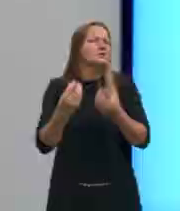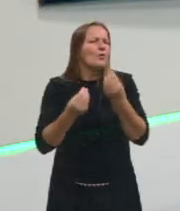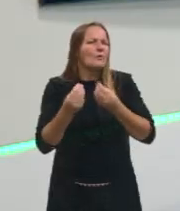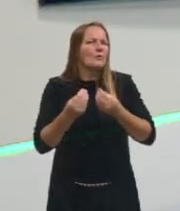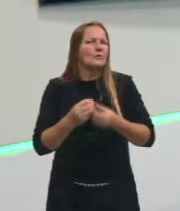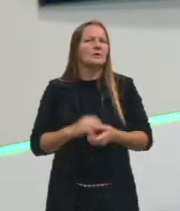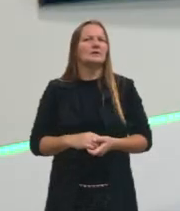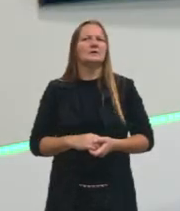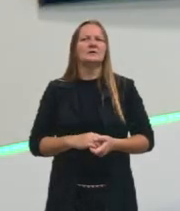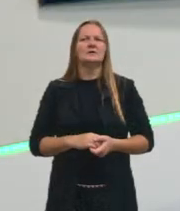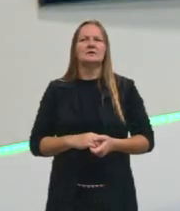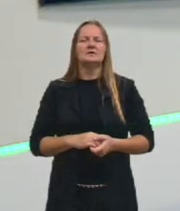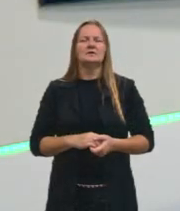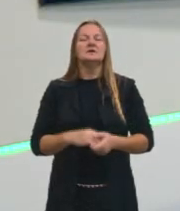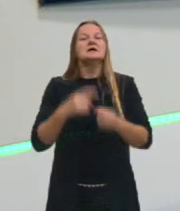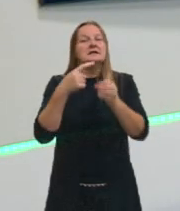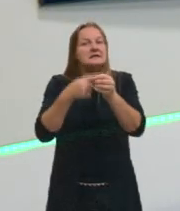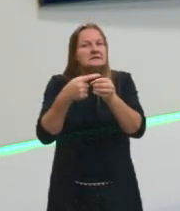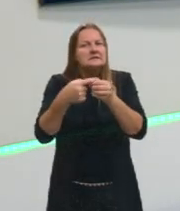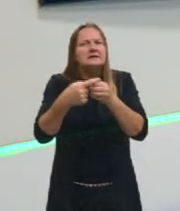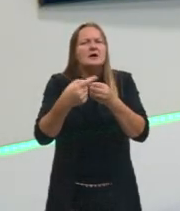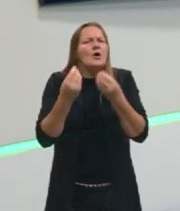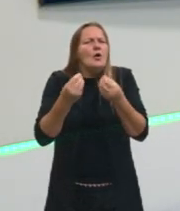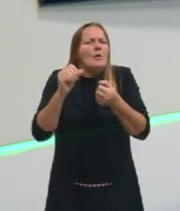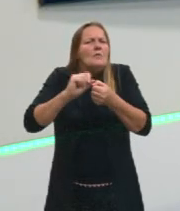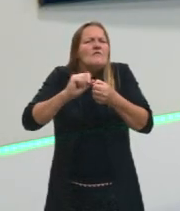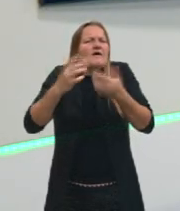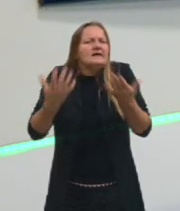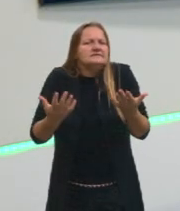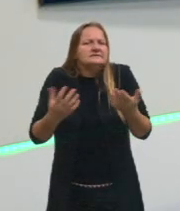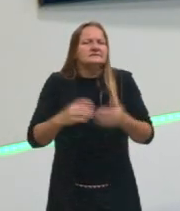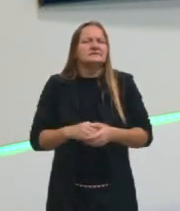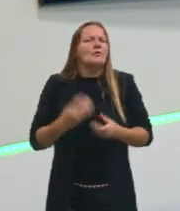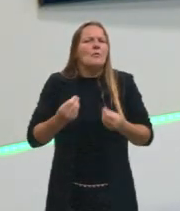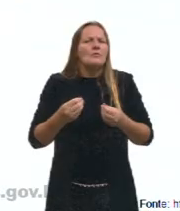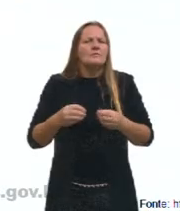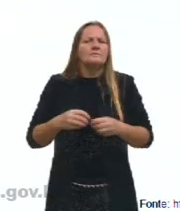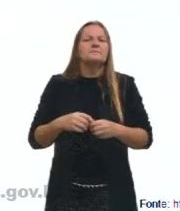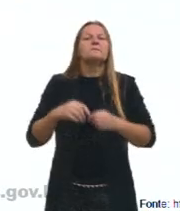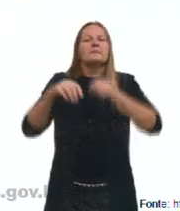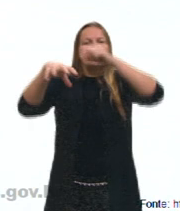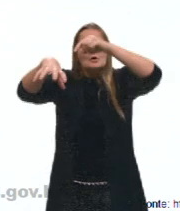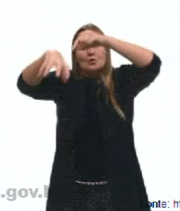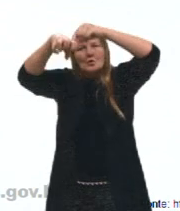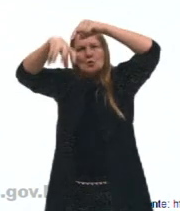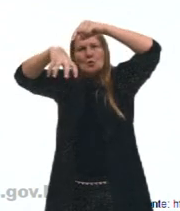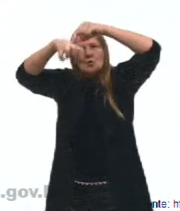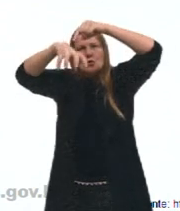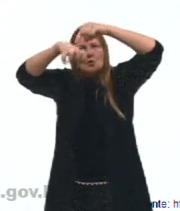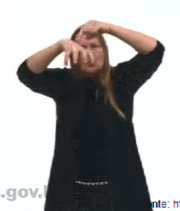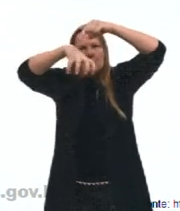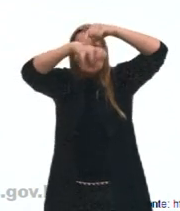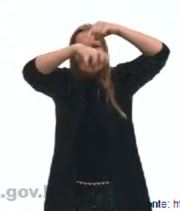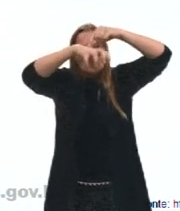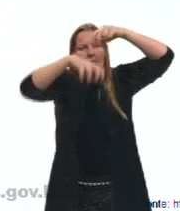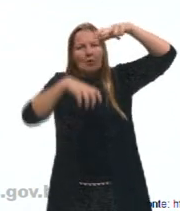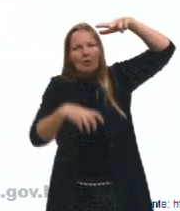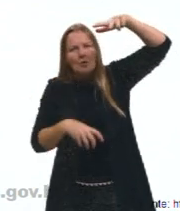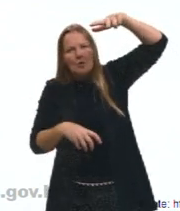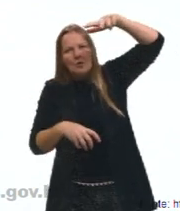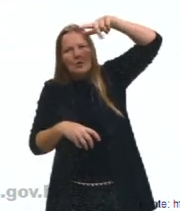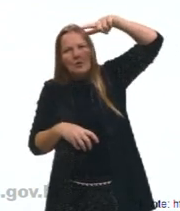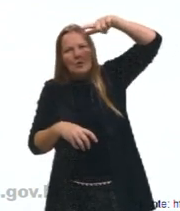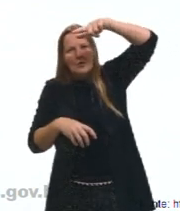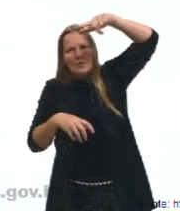dessas cidades, né? Então, como é que foram colhidas, né? Através do censuramento remoto, tá, gurizada? O censuramento